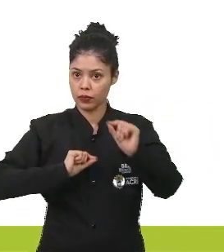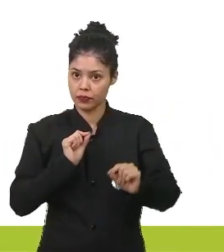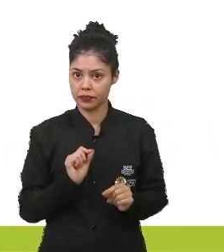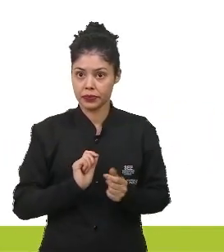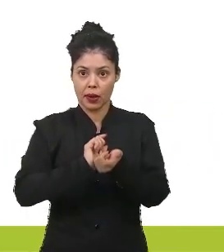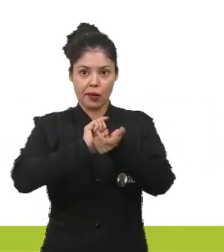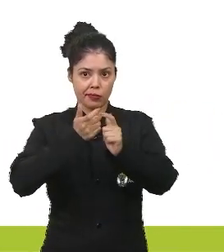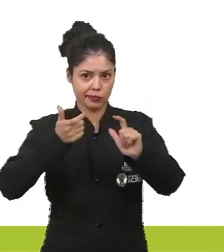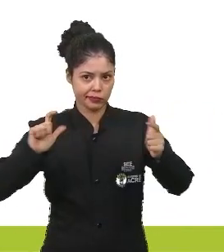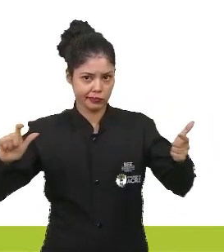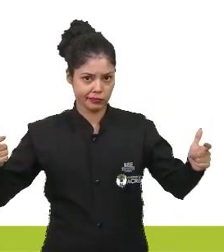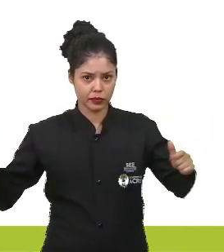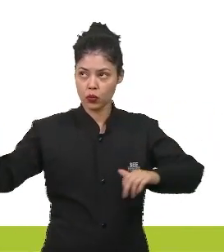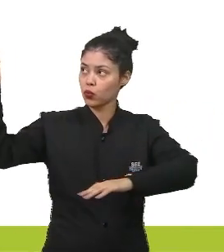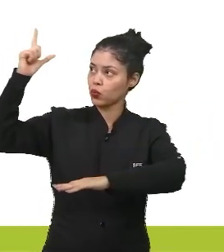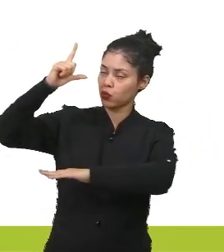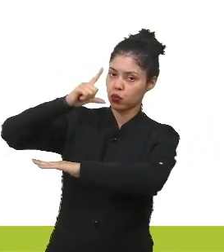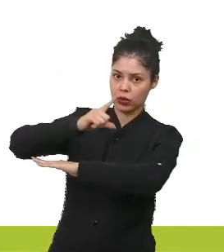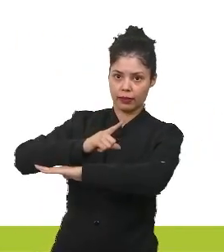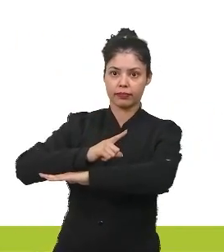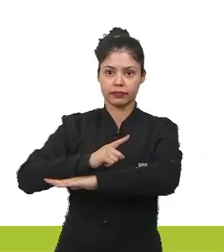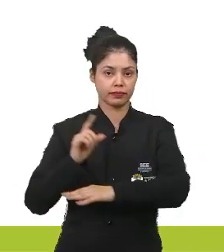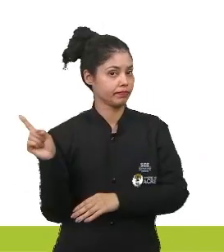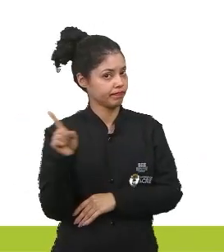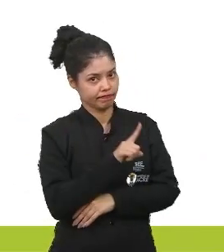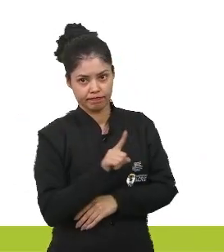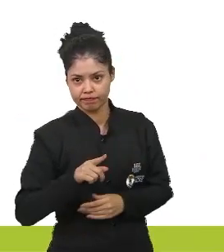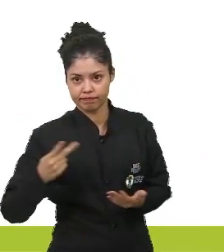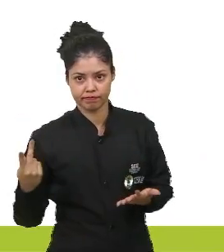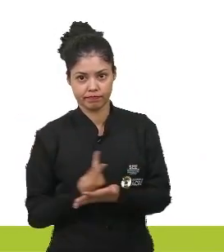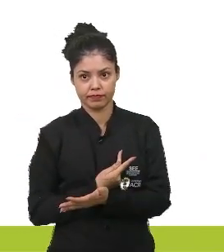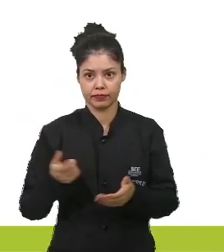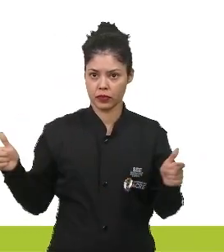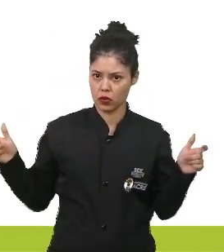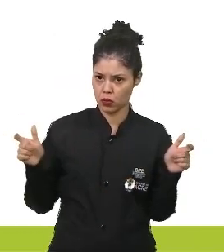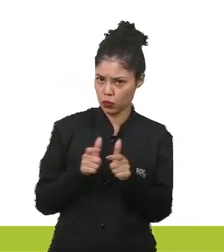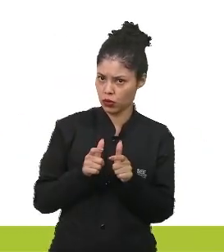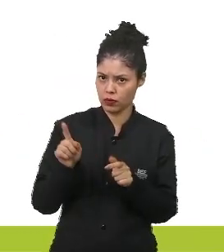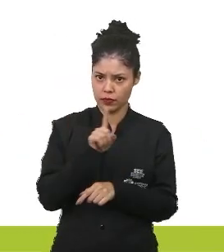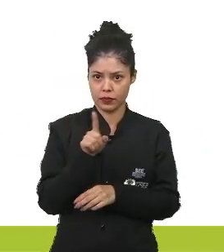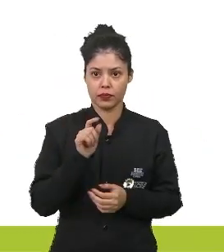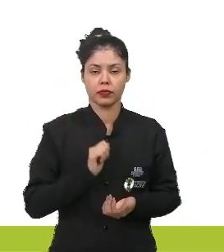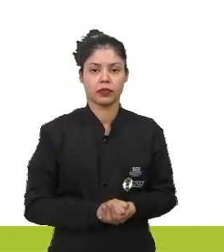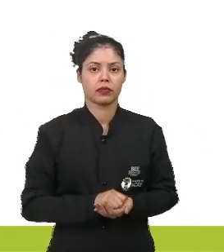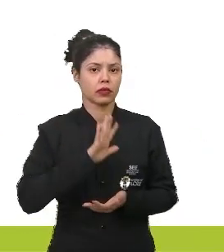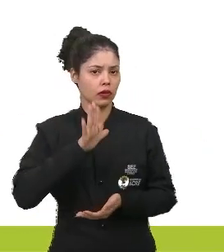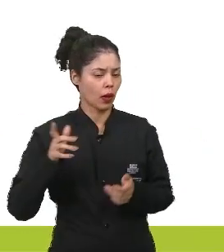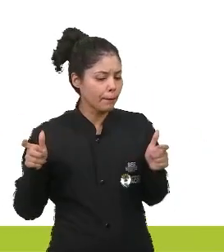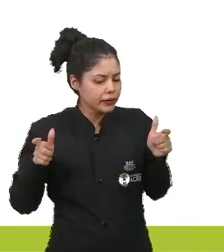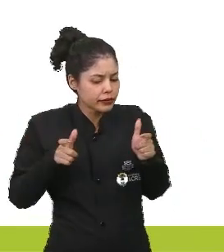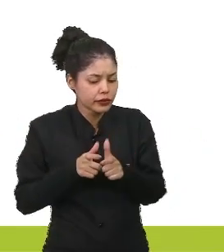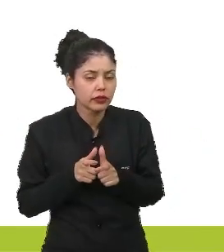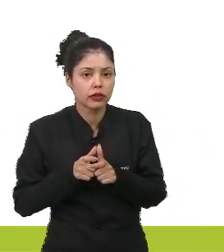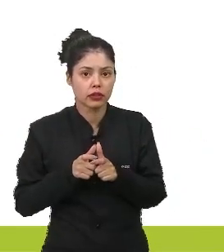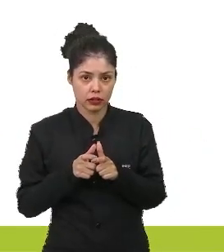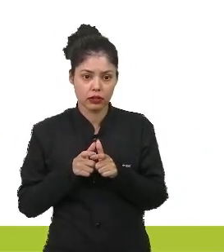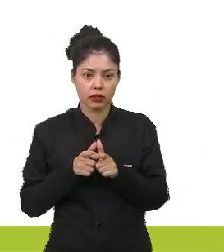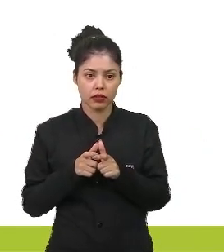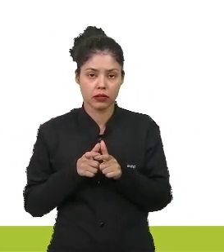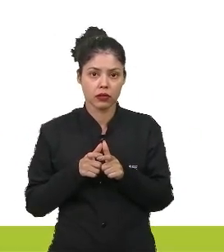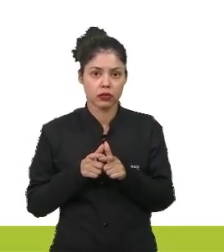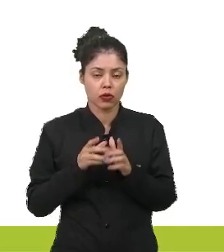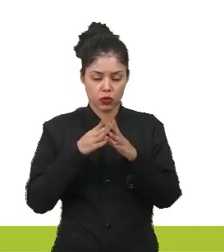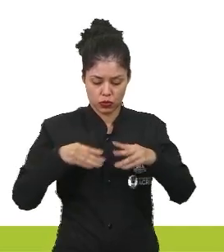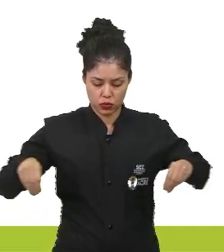solo. Aumento da incidência de luz solar? Não. Diminui. Aumento não. Diminui. Já que elas vão, nós estamos